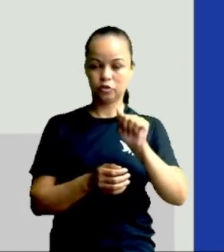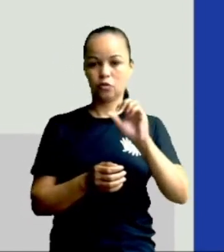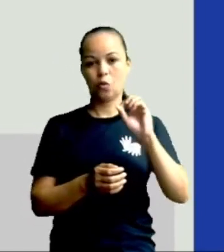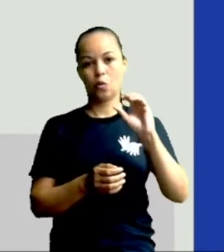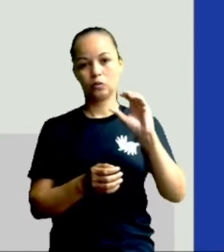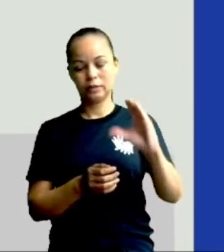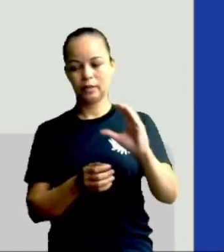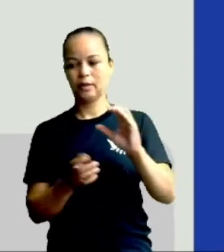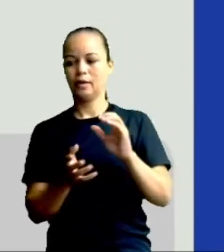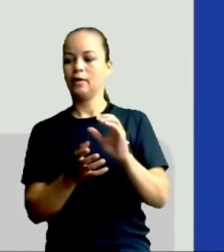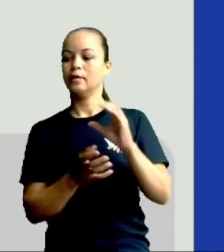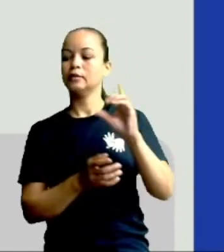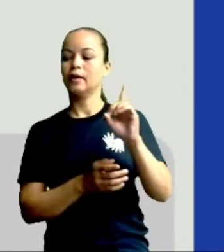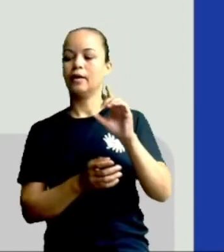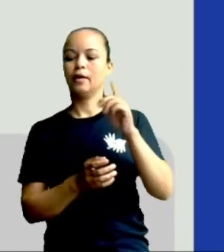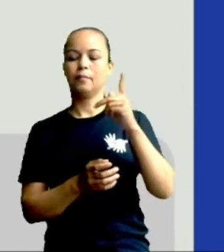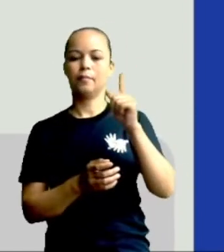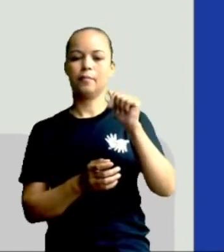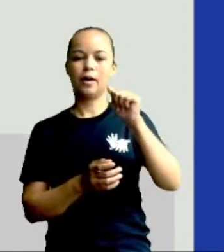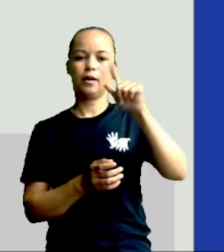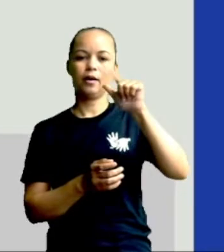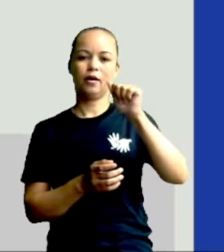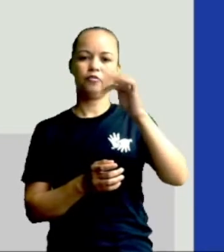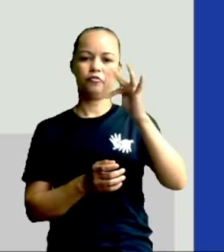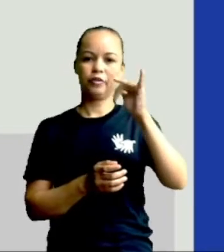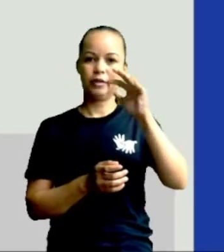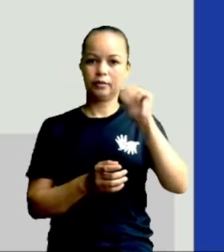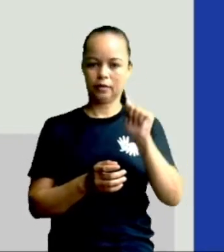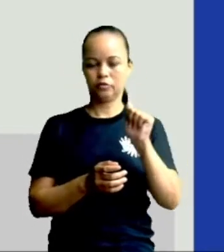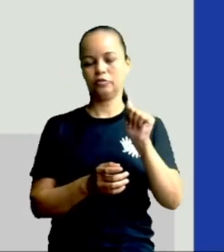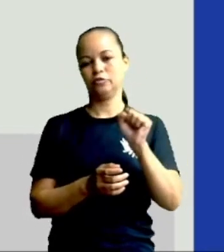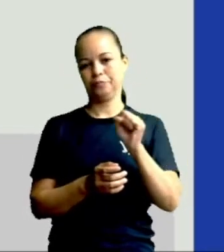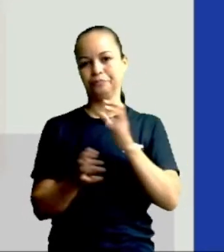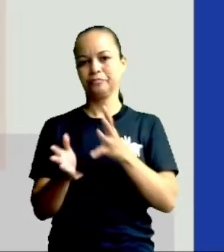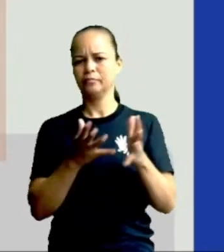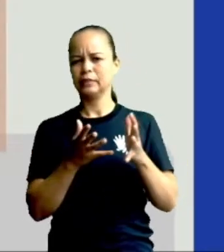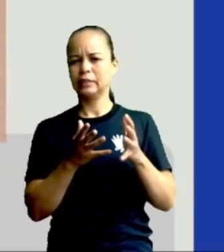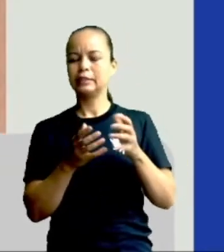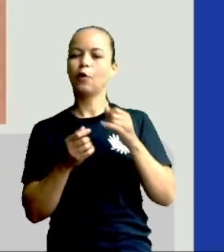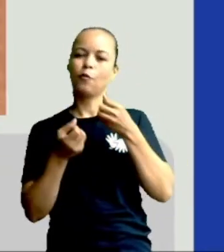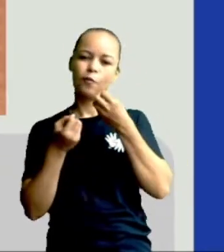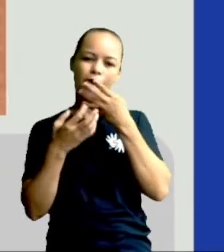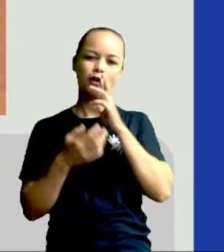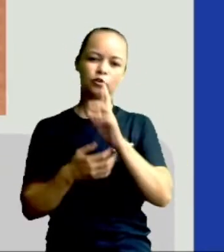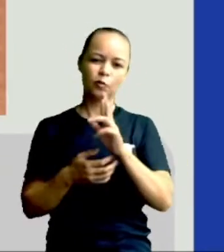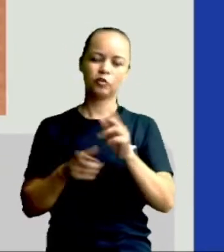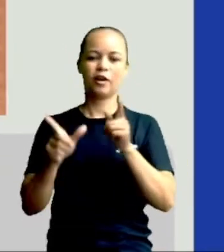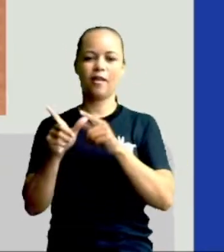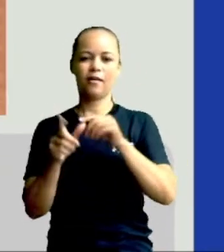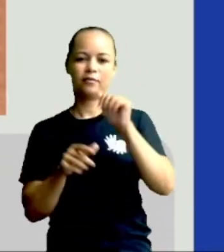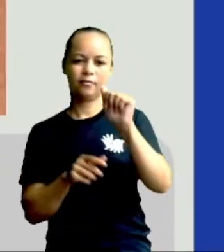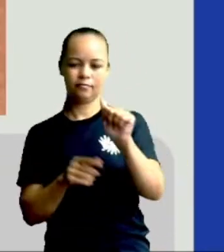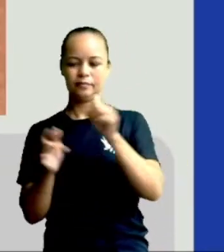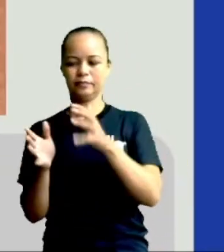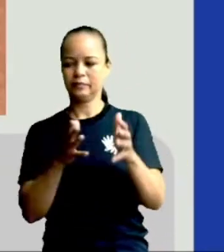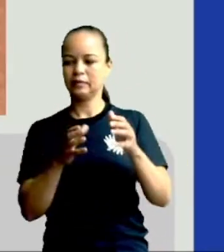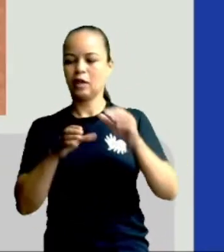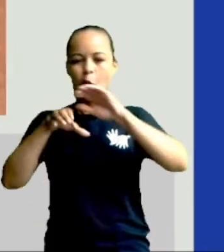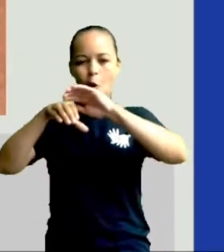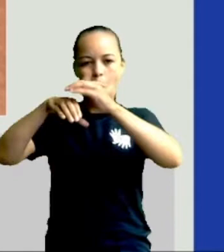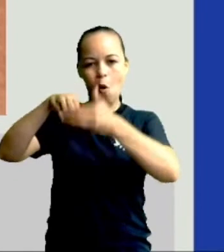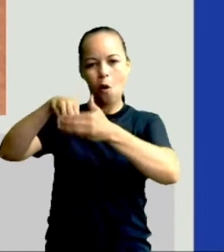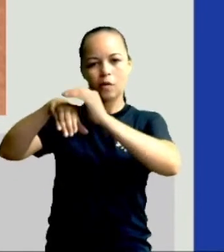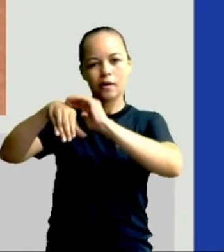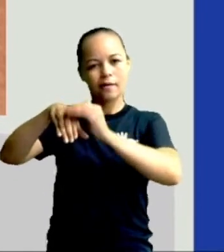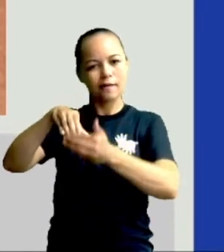Muito bem. Se você respondeu letra A, ocas, está corretíssimo. Olha aí alguns exemplos das habitações